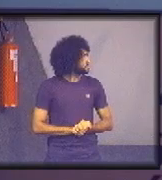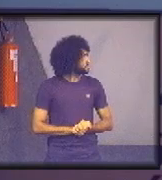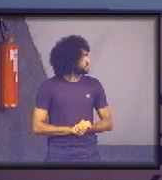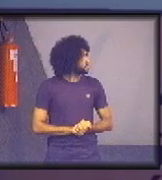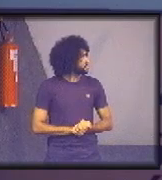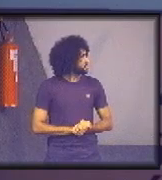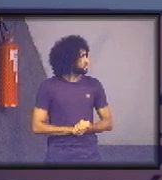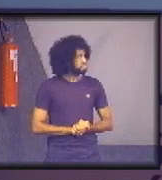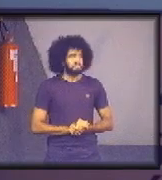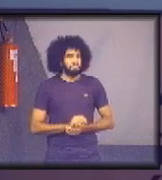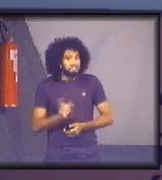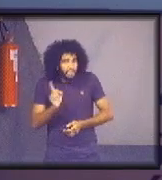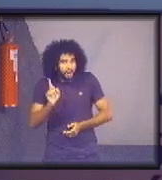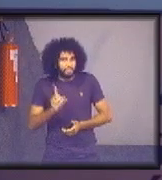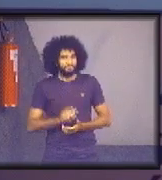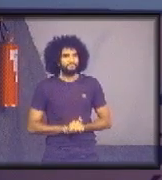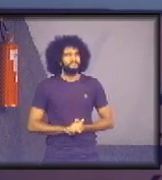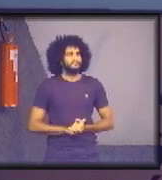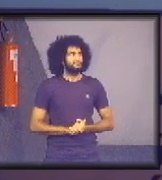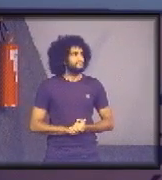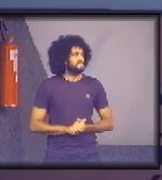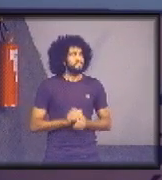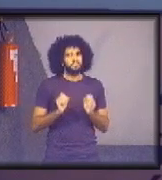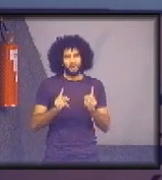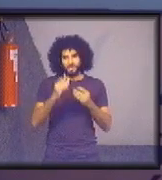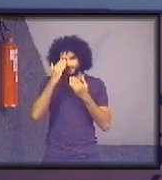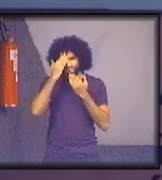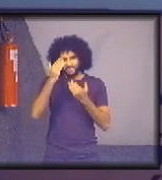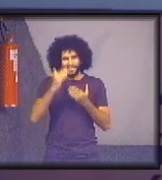Não. Ok, obrigada.